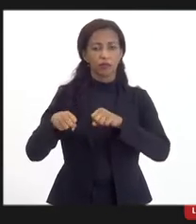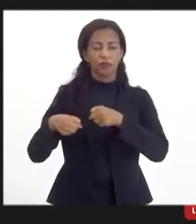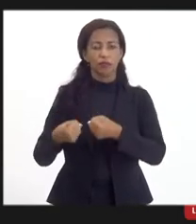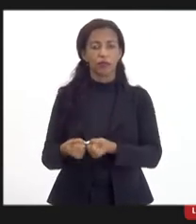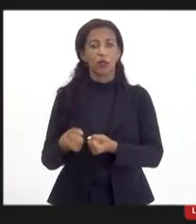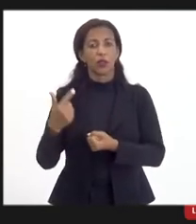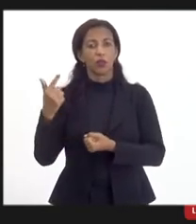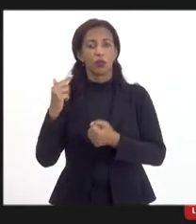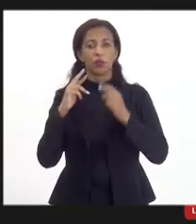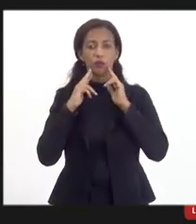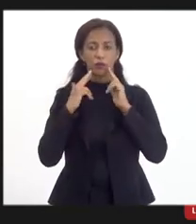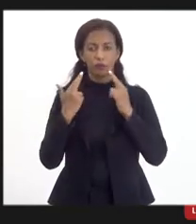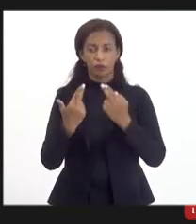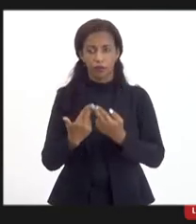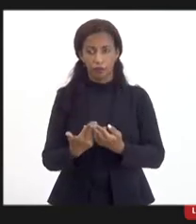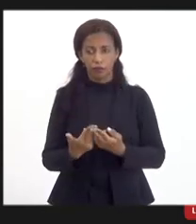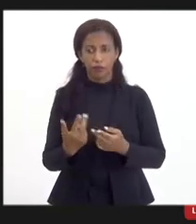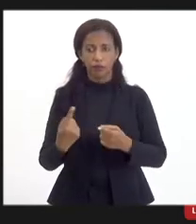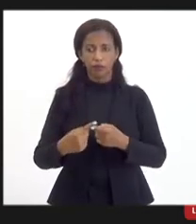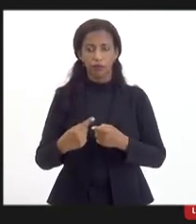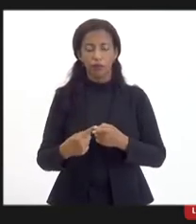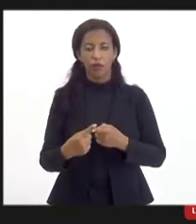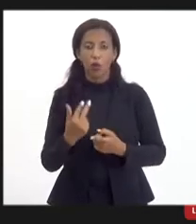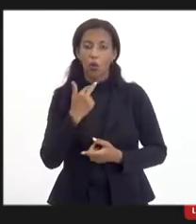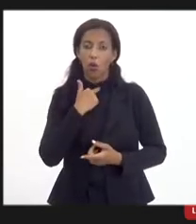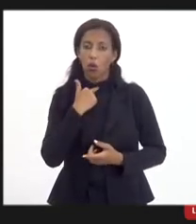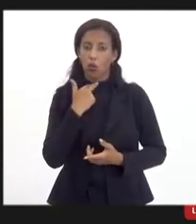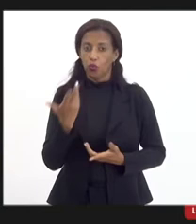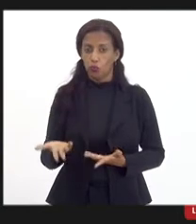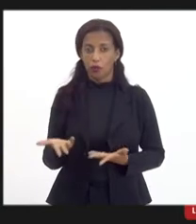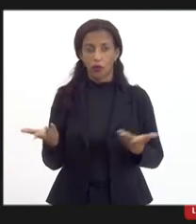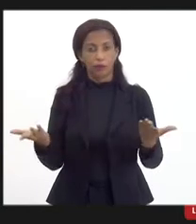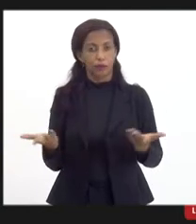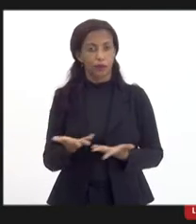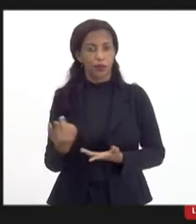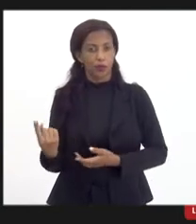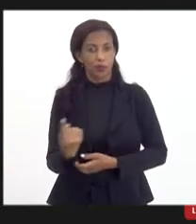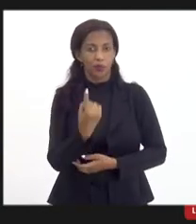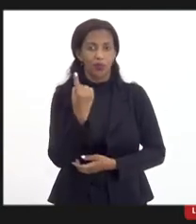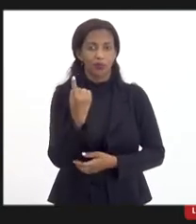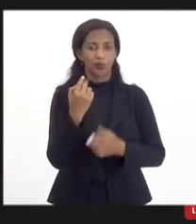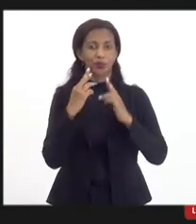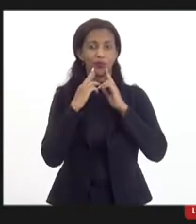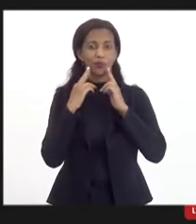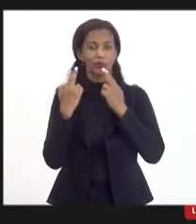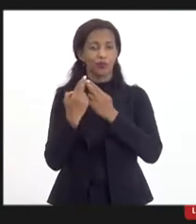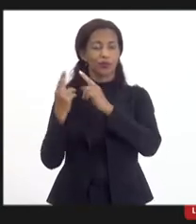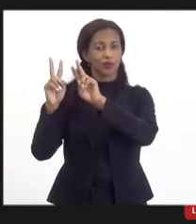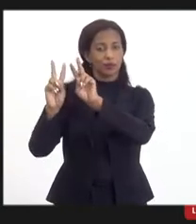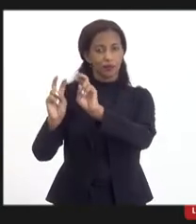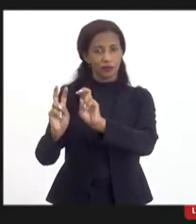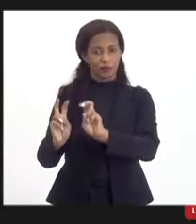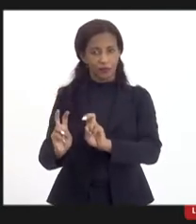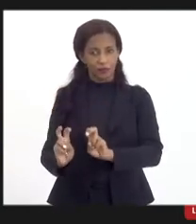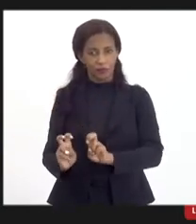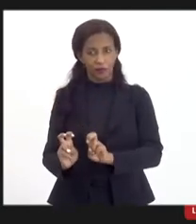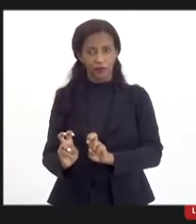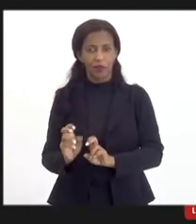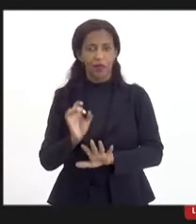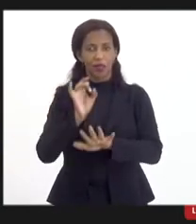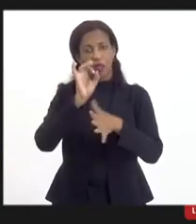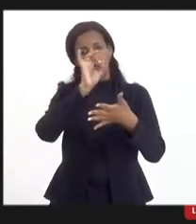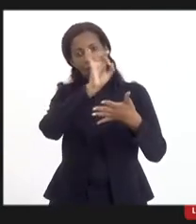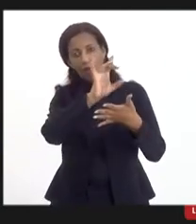outras reuniões, porque não vai dar para esgotar numa única reunião esses temas, que cada um